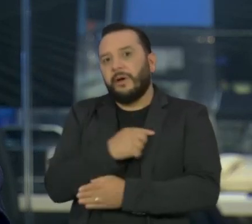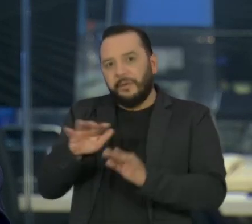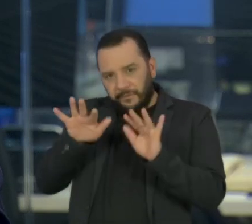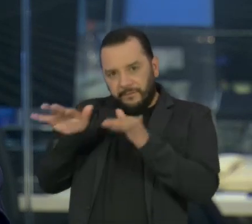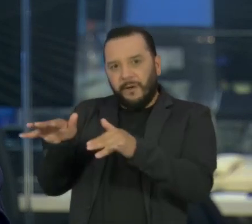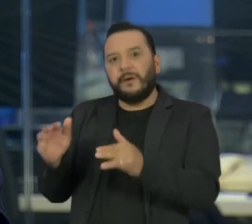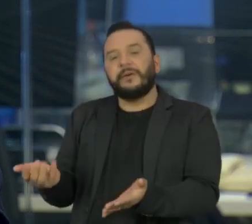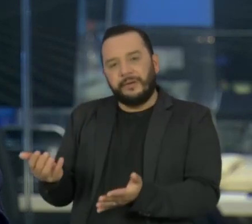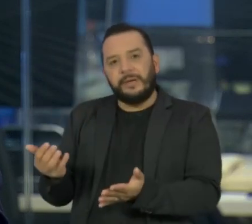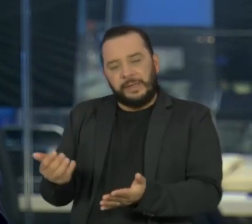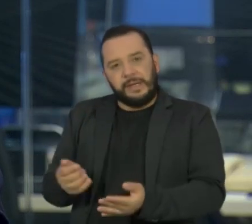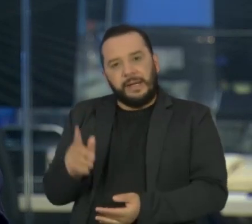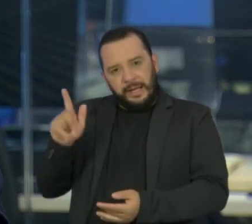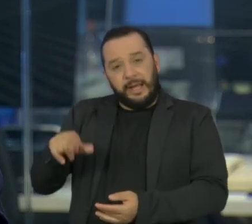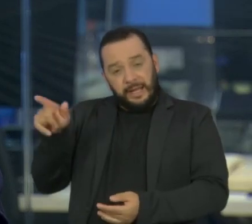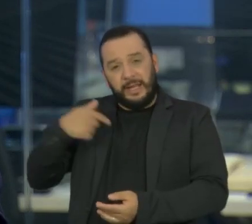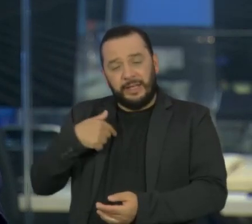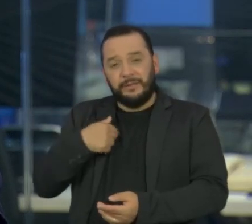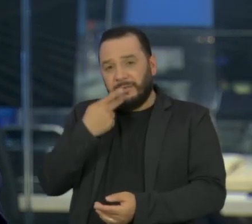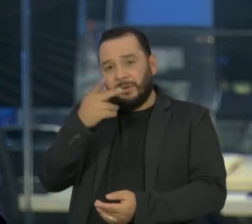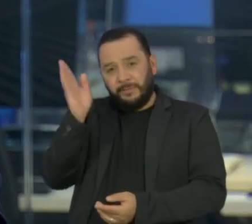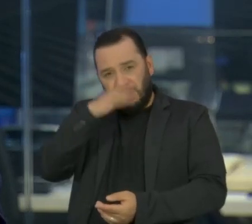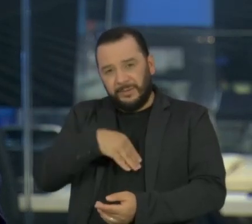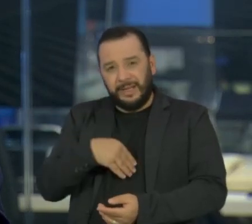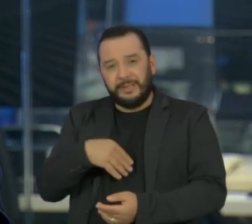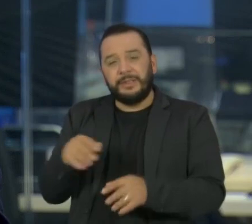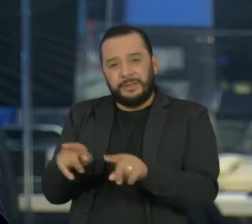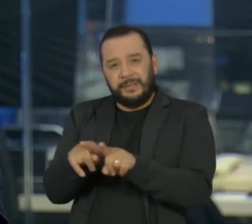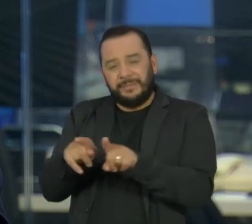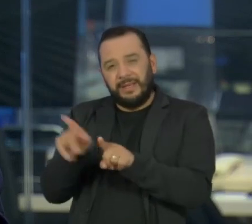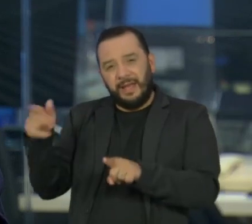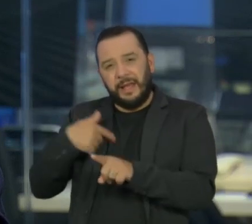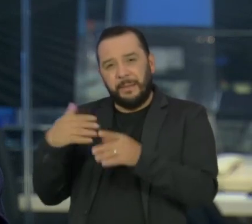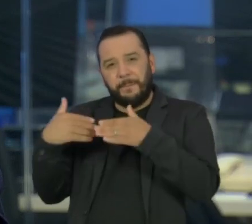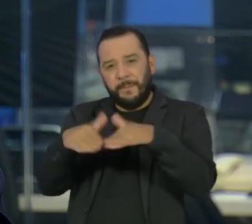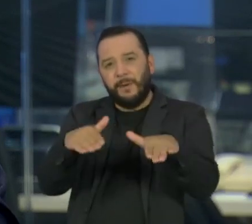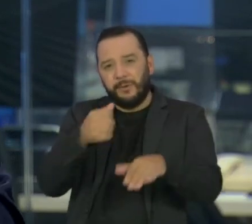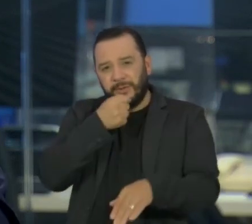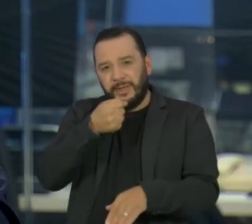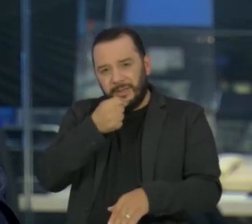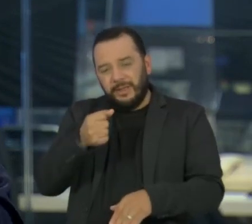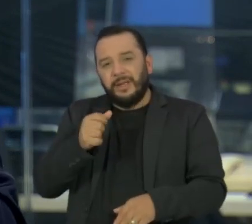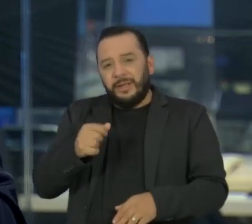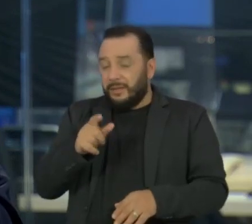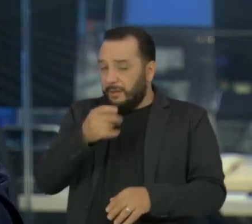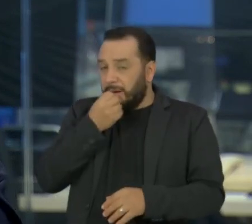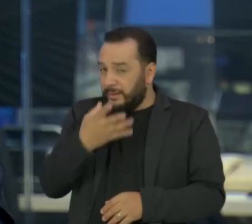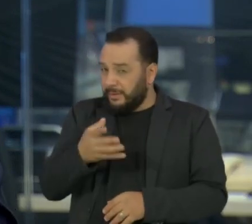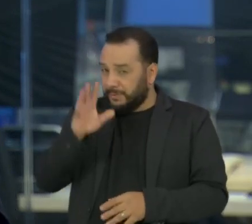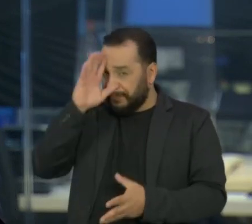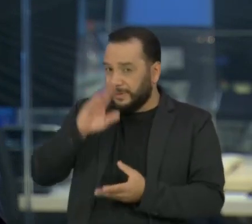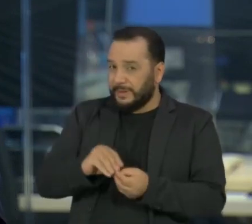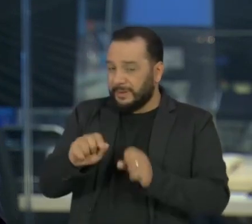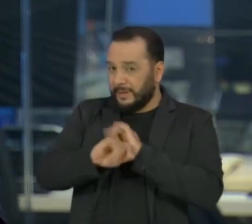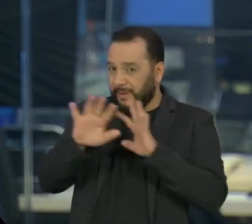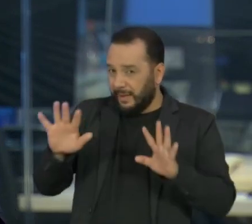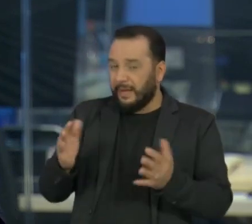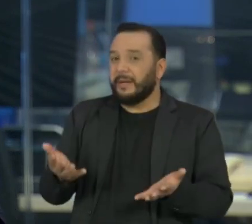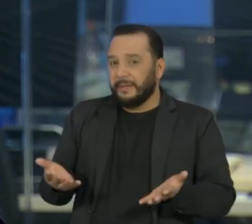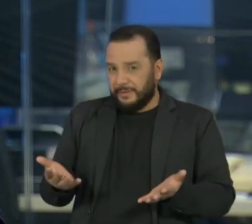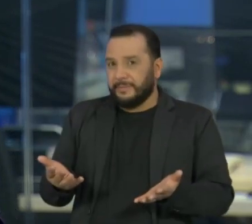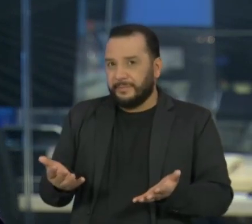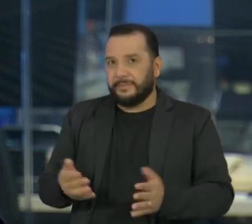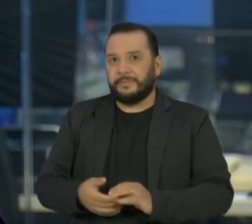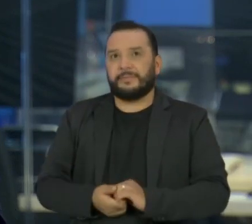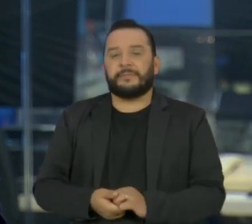ele chama de maldade e é este o assunto que faz ele agredir os jornalistas. É bom a gente ficar atento a